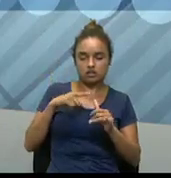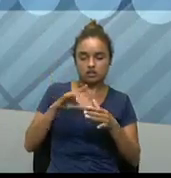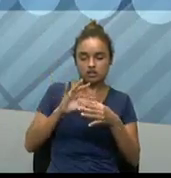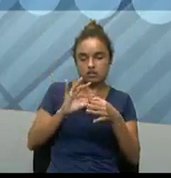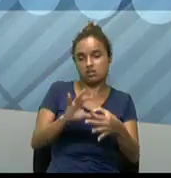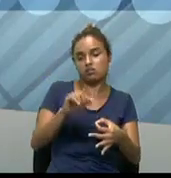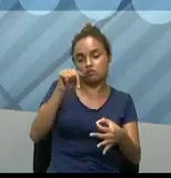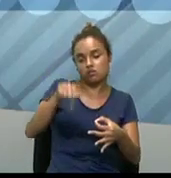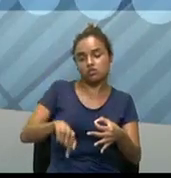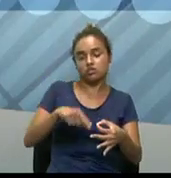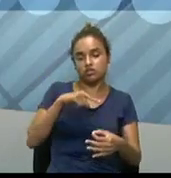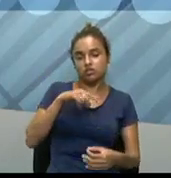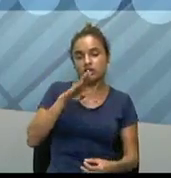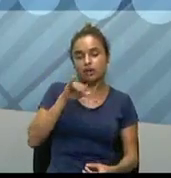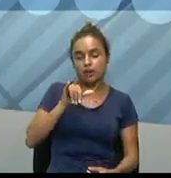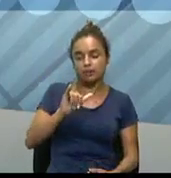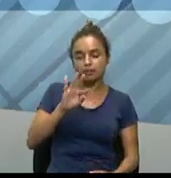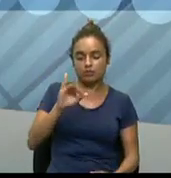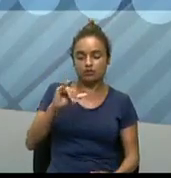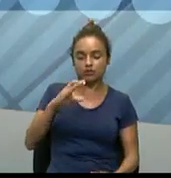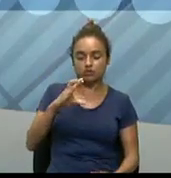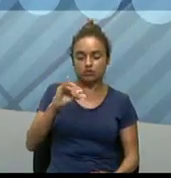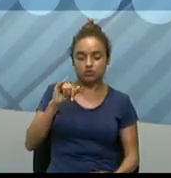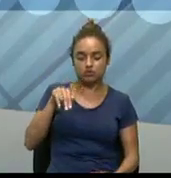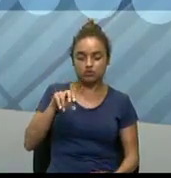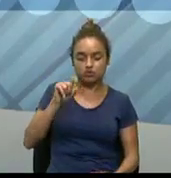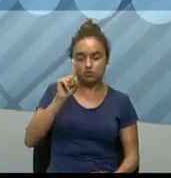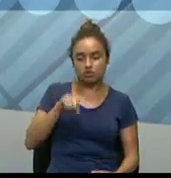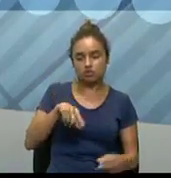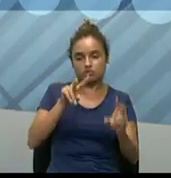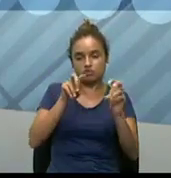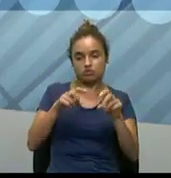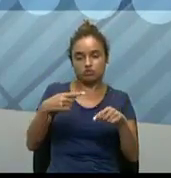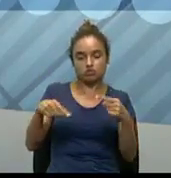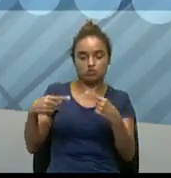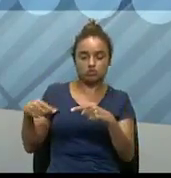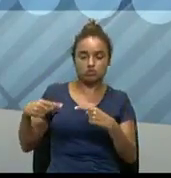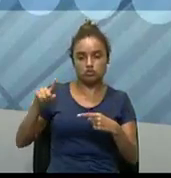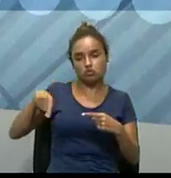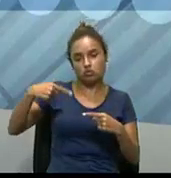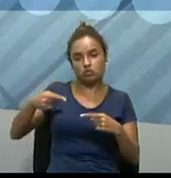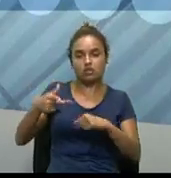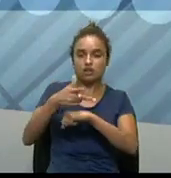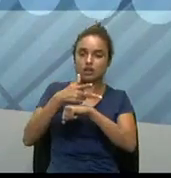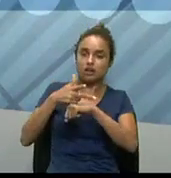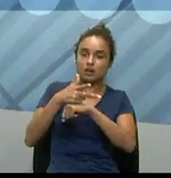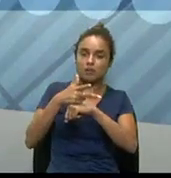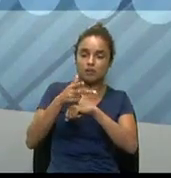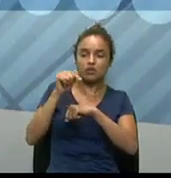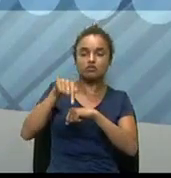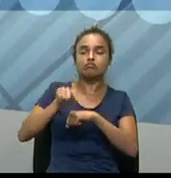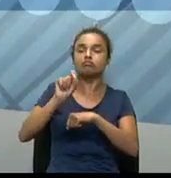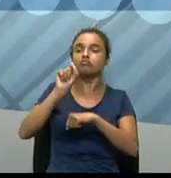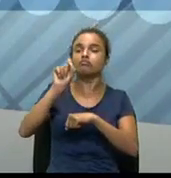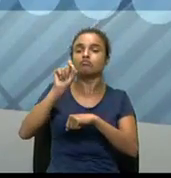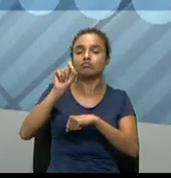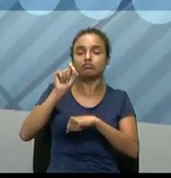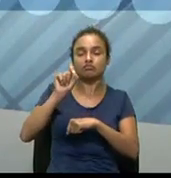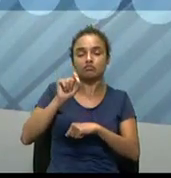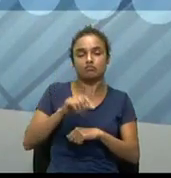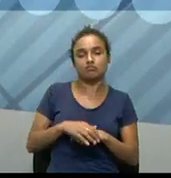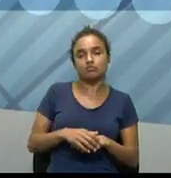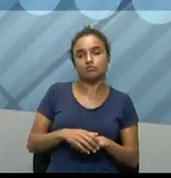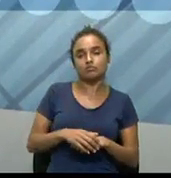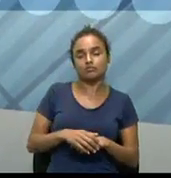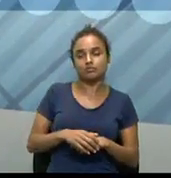mundo das Bitcoins, ok? Então, vamos ali, então, ao próximo vídeo, né? Falando um pouco mais, então, sobre